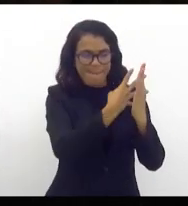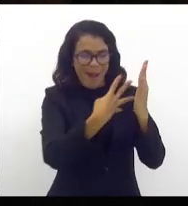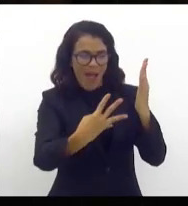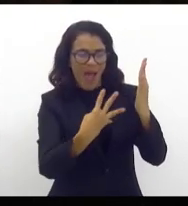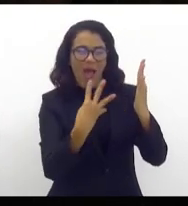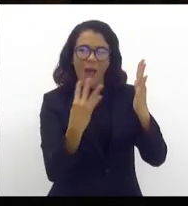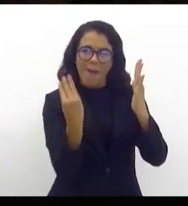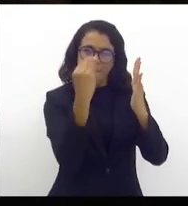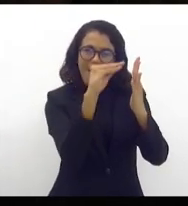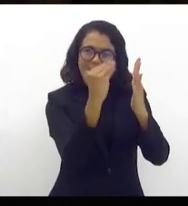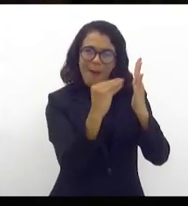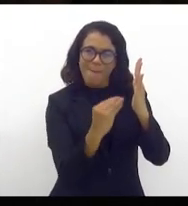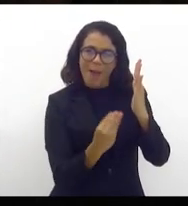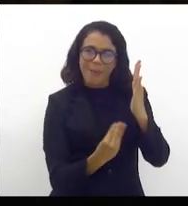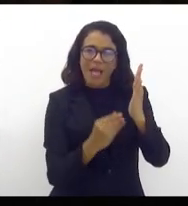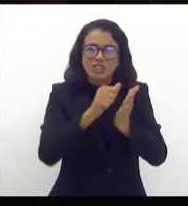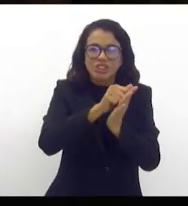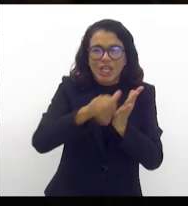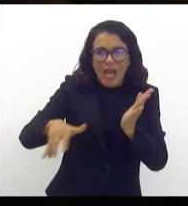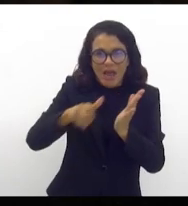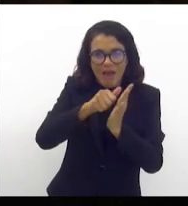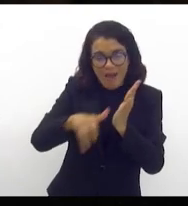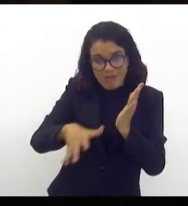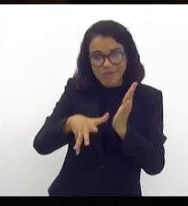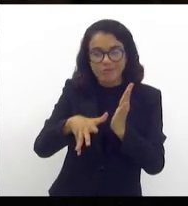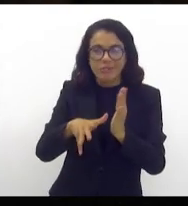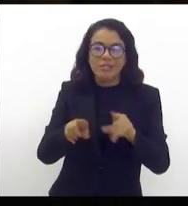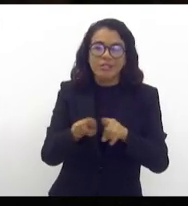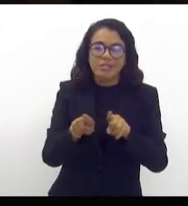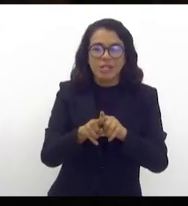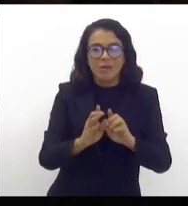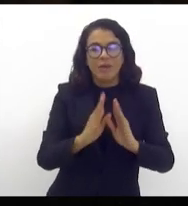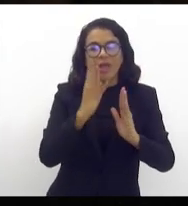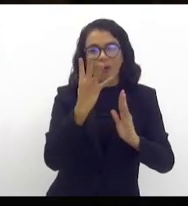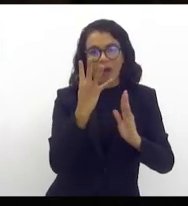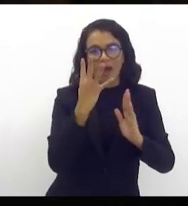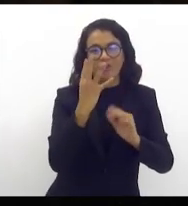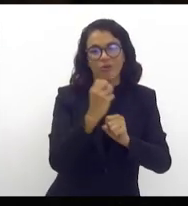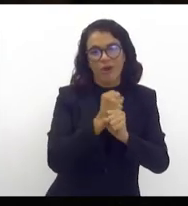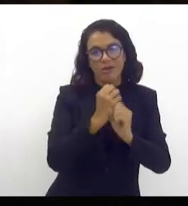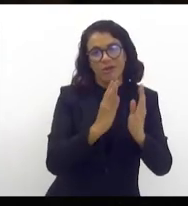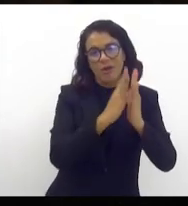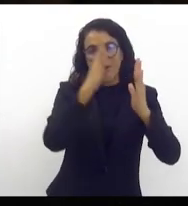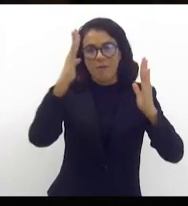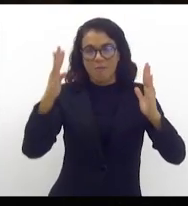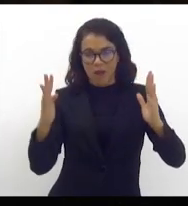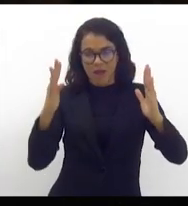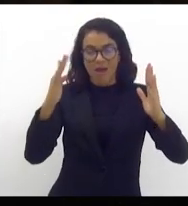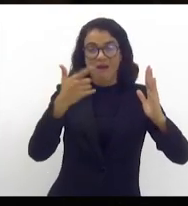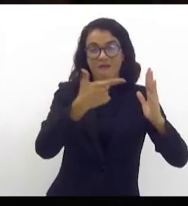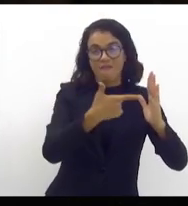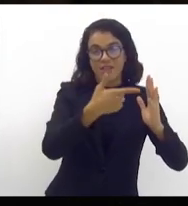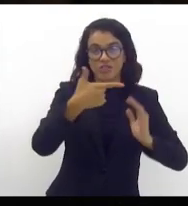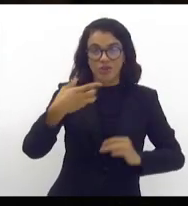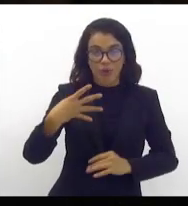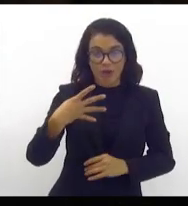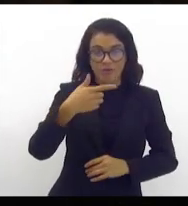projeto plurianual para o quadriênio 24, 25, 26, 27.